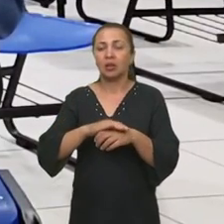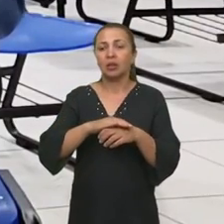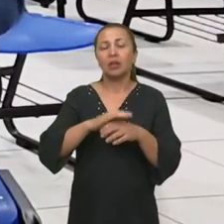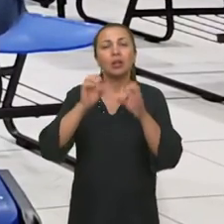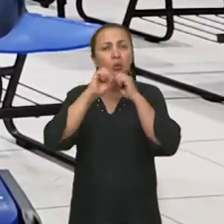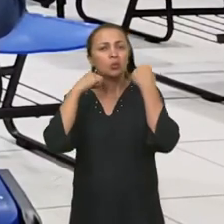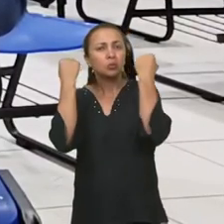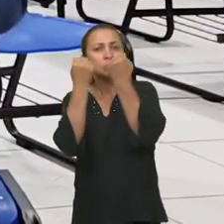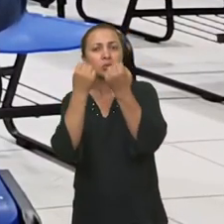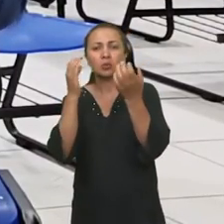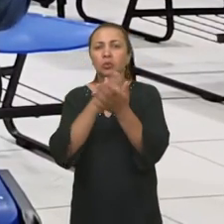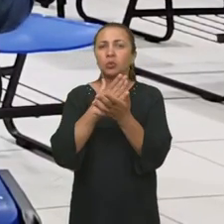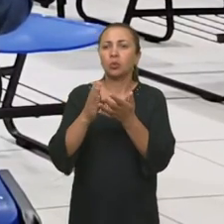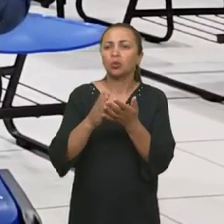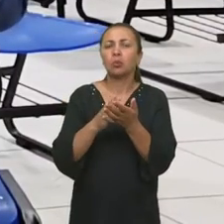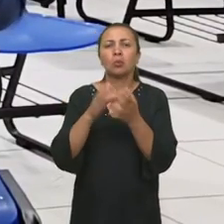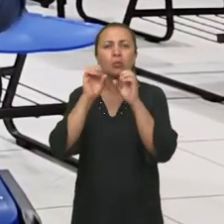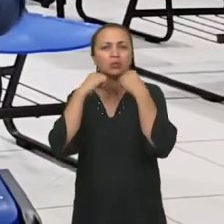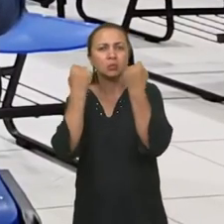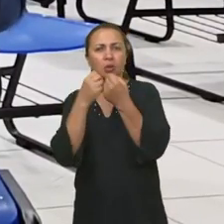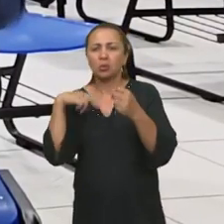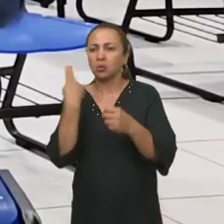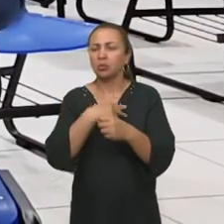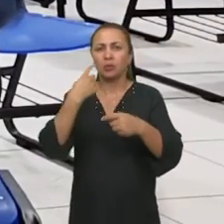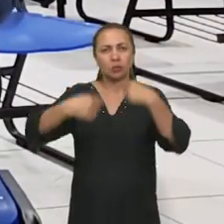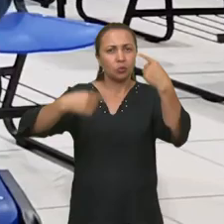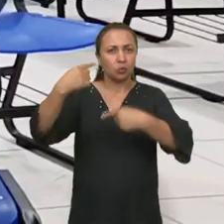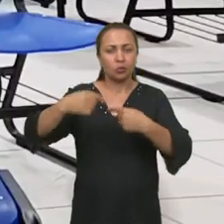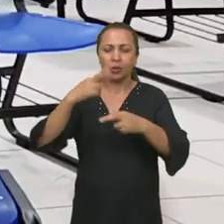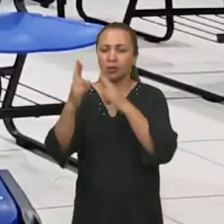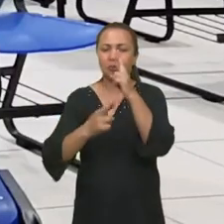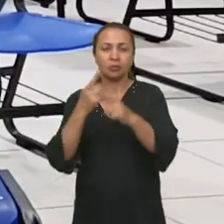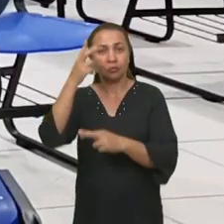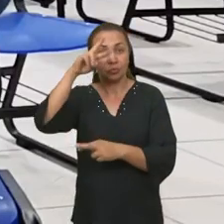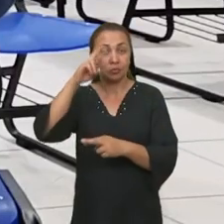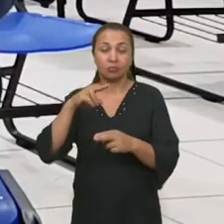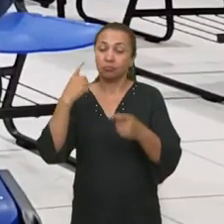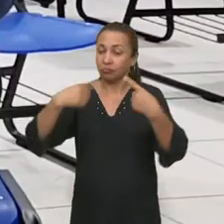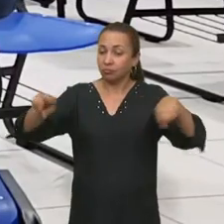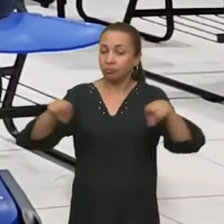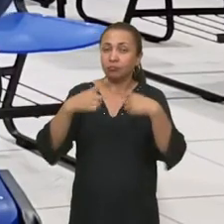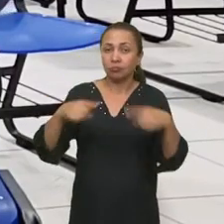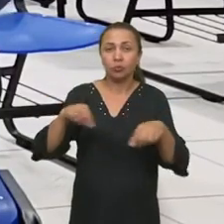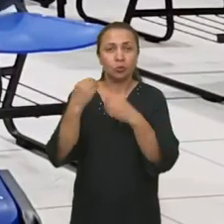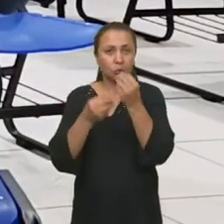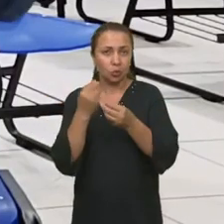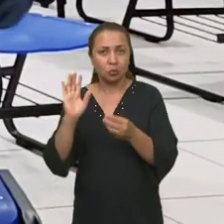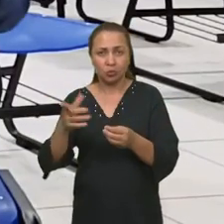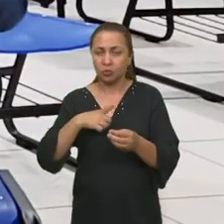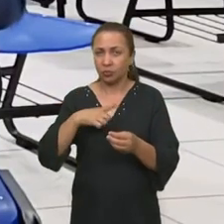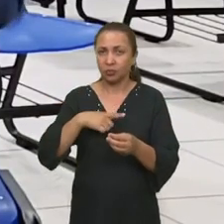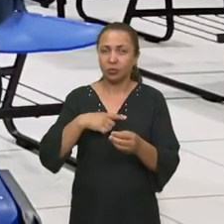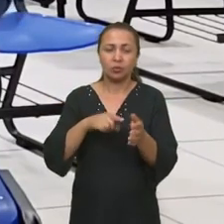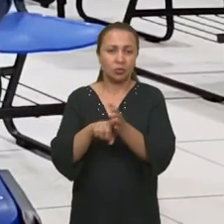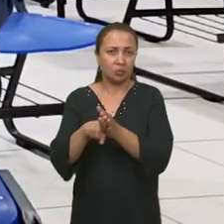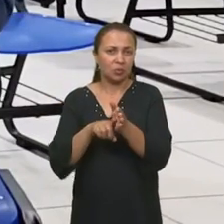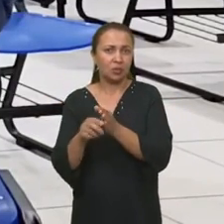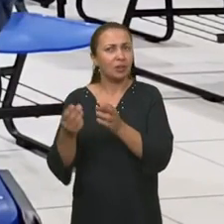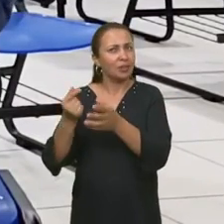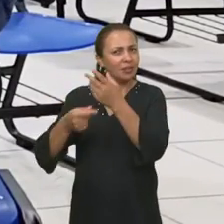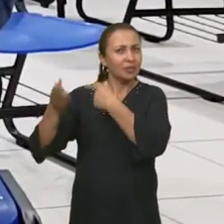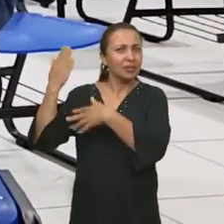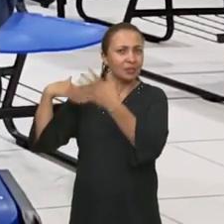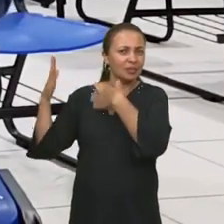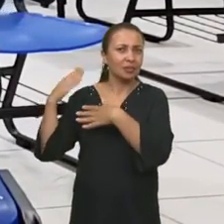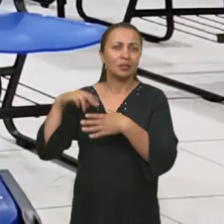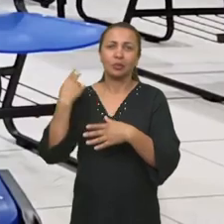E durante o seminário, alguns seminários, nós estávamos discutindo a relação entre história e música. Como eu já tenho tido outras pesquisas anteriores discutindo a